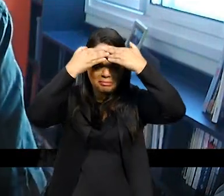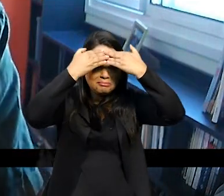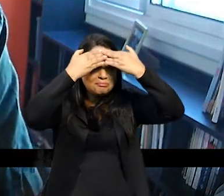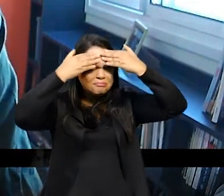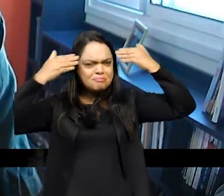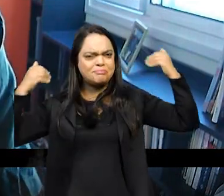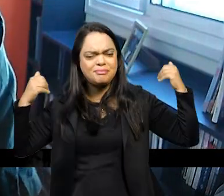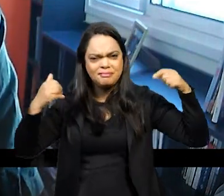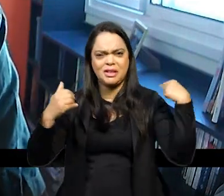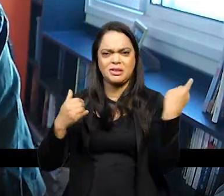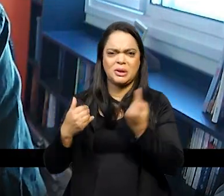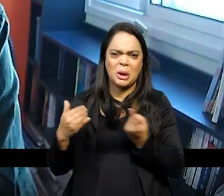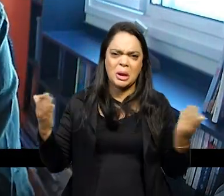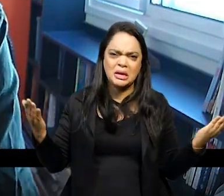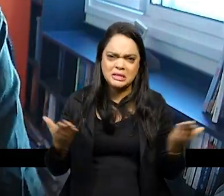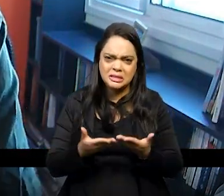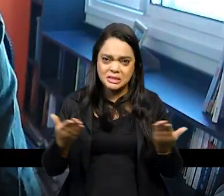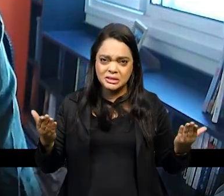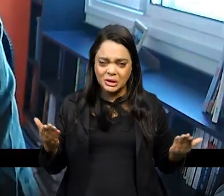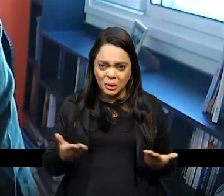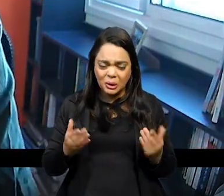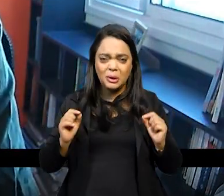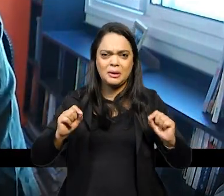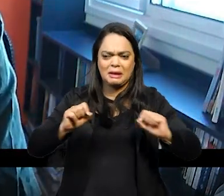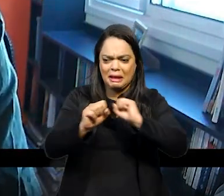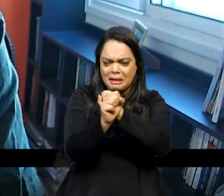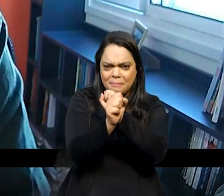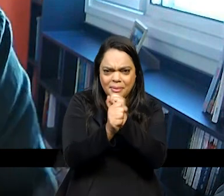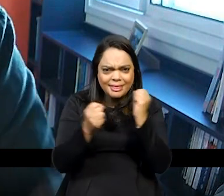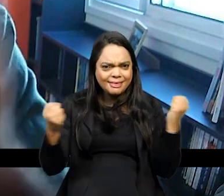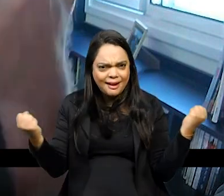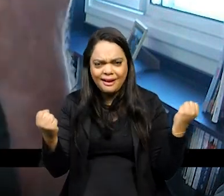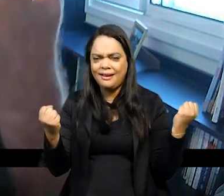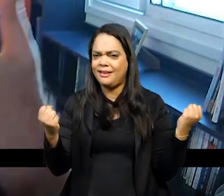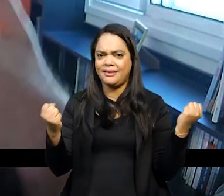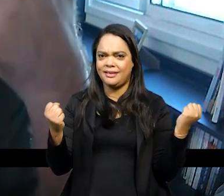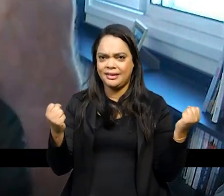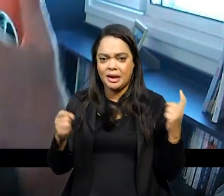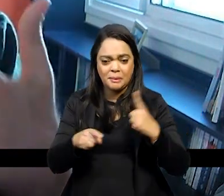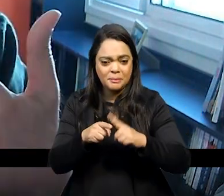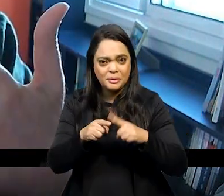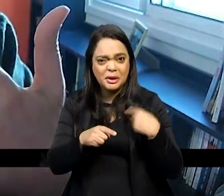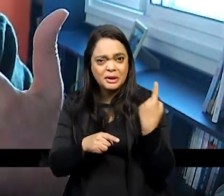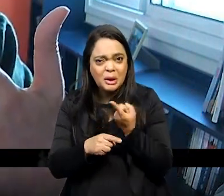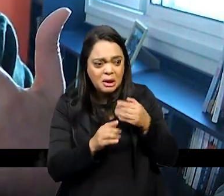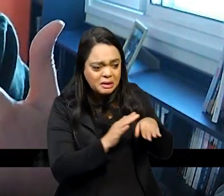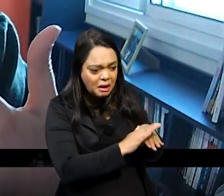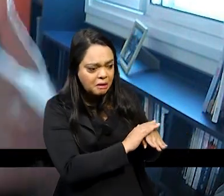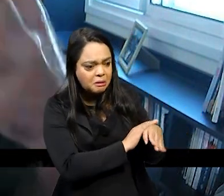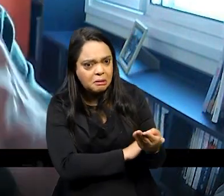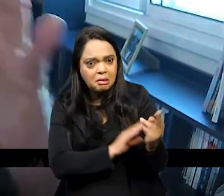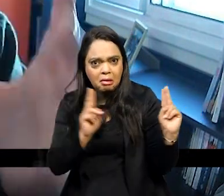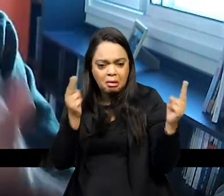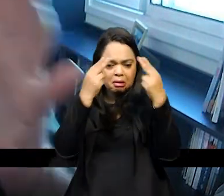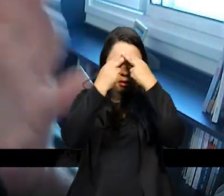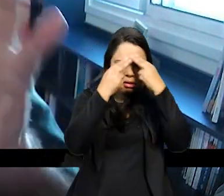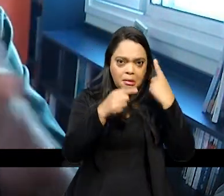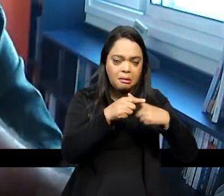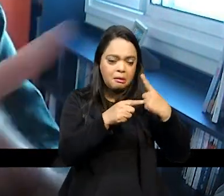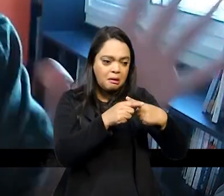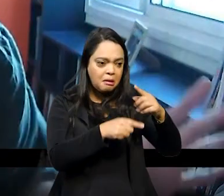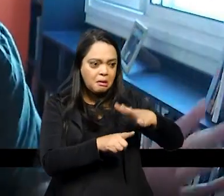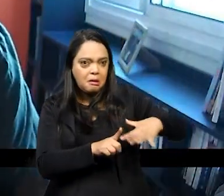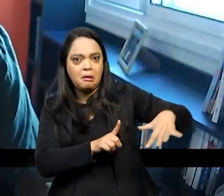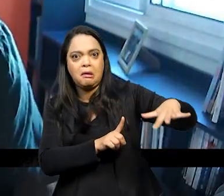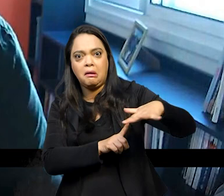todos nós nos colocamos porque fazemos parte de uma sociedade que o tempo